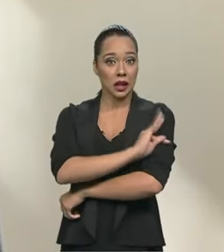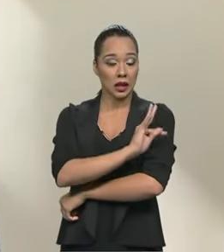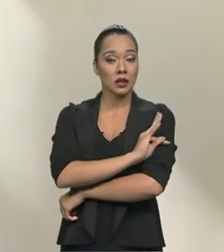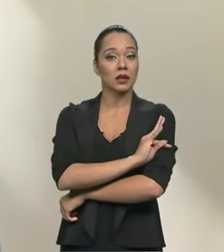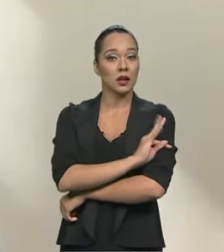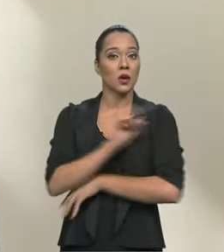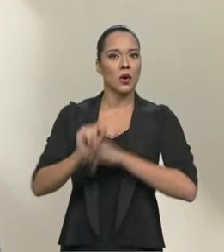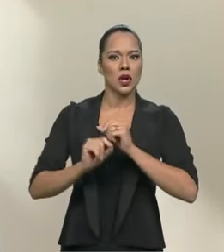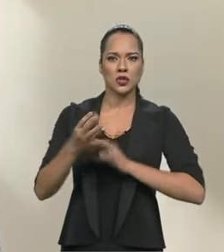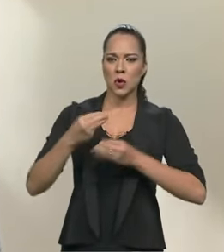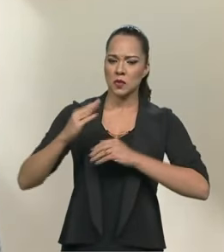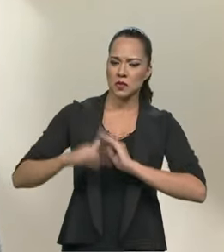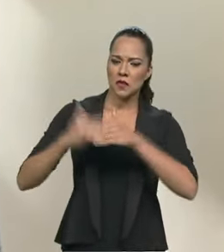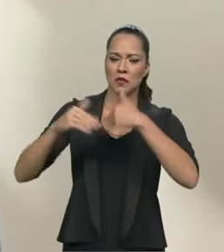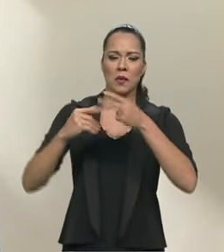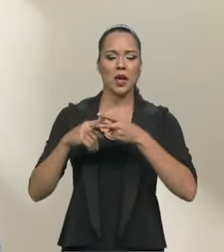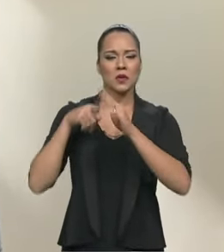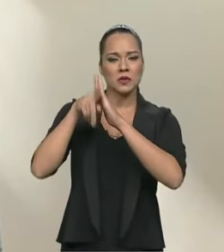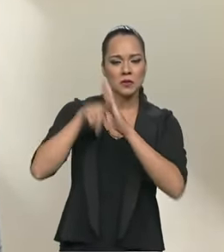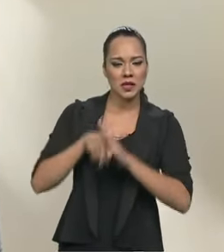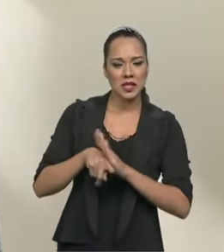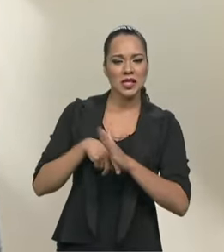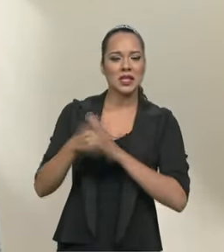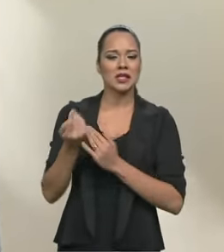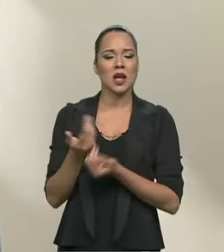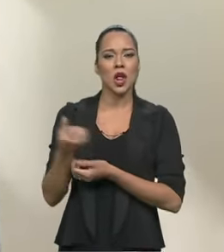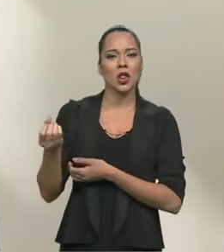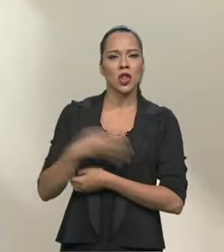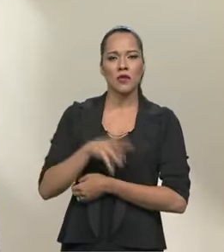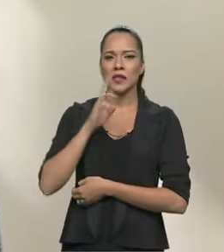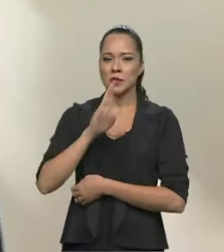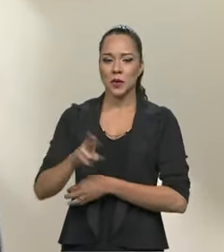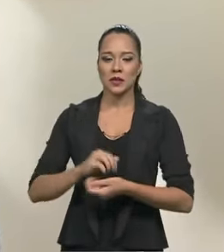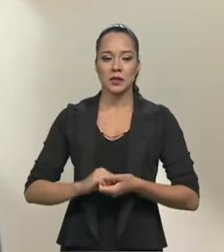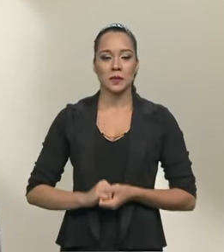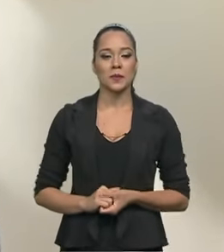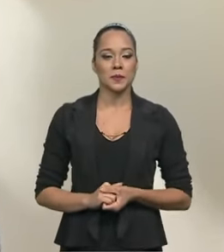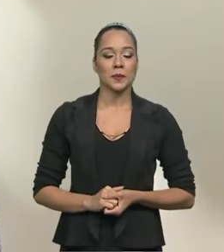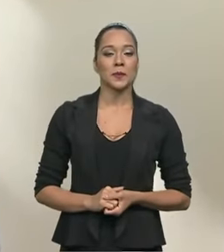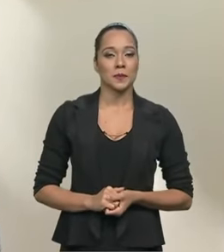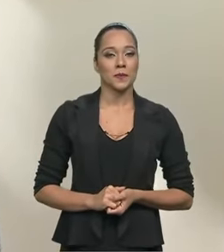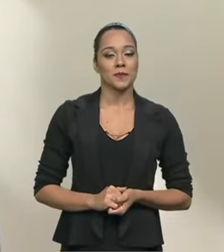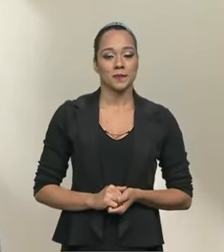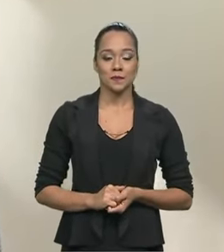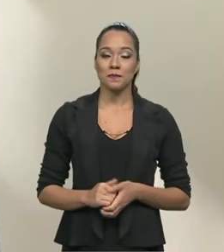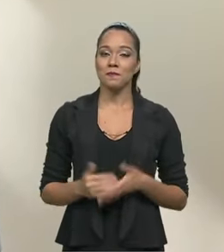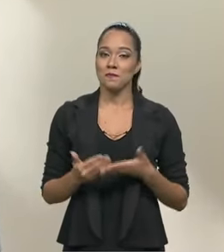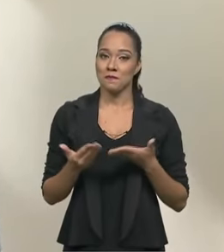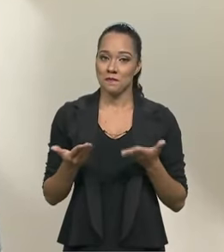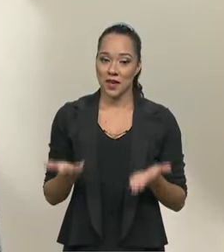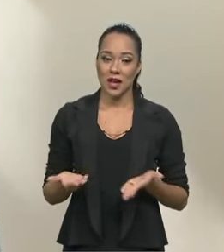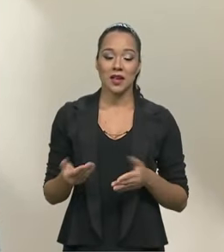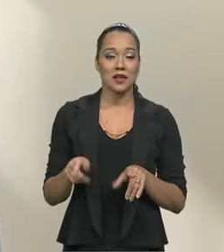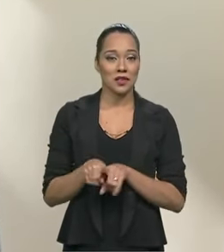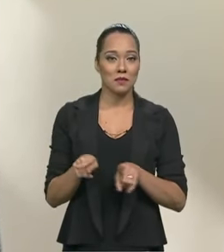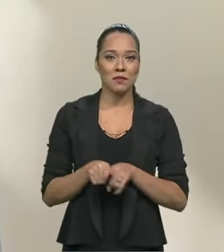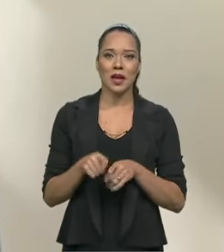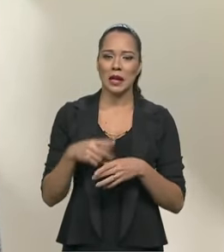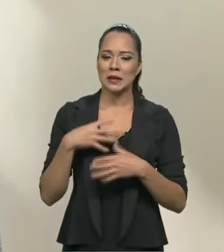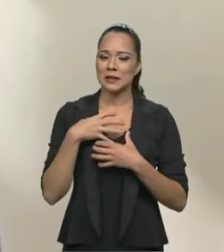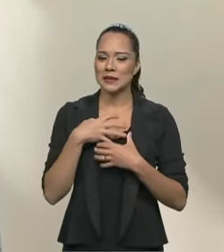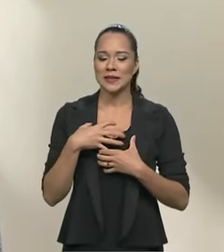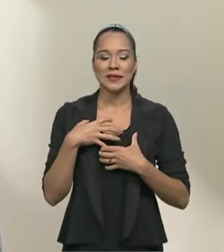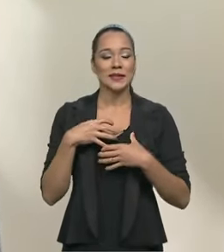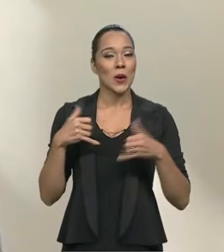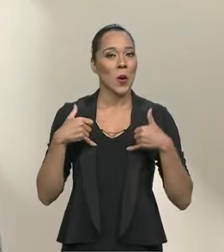desenvolvimento, de pesquisa, procurar novas soluções. E eu também fiquei muito, muito, muito